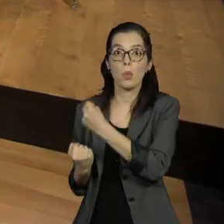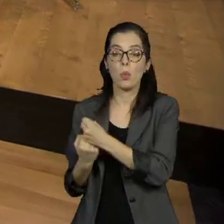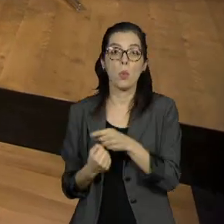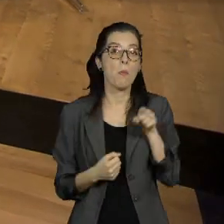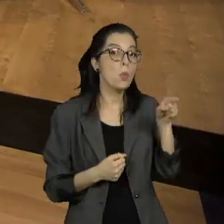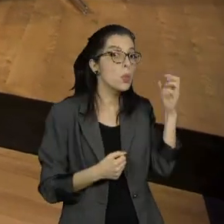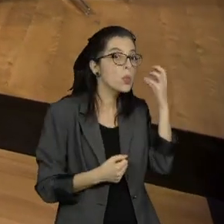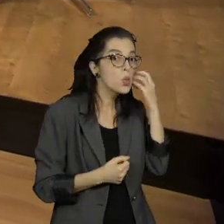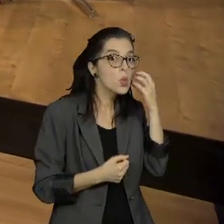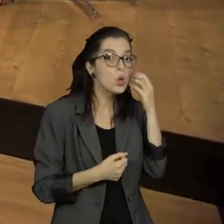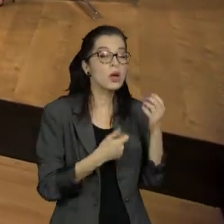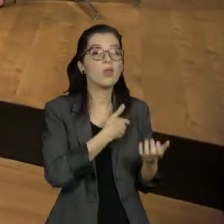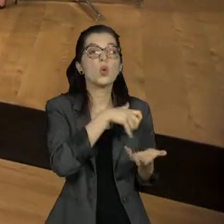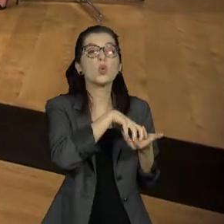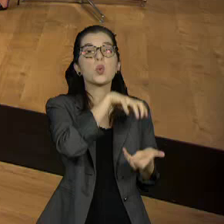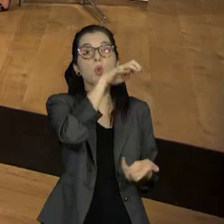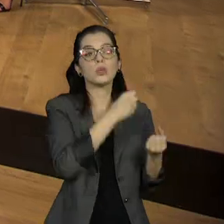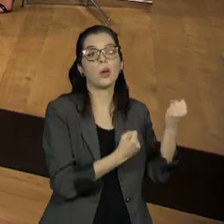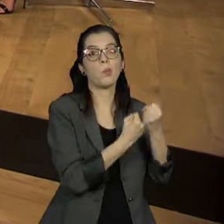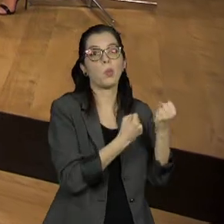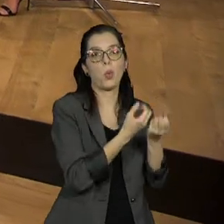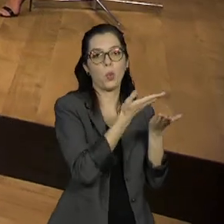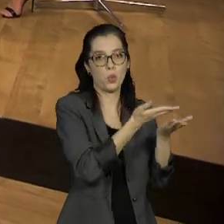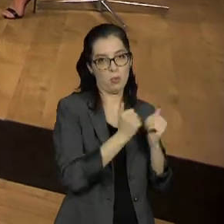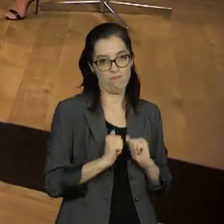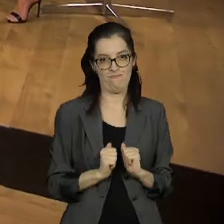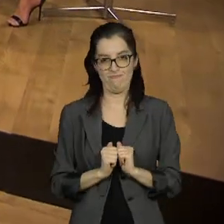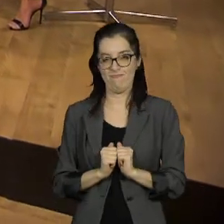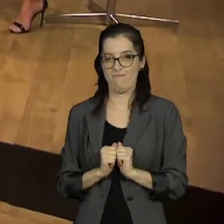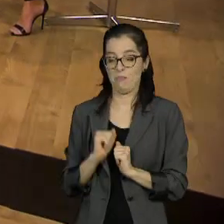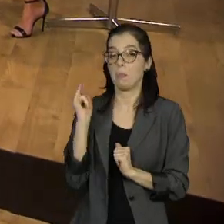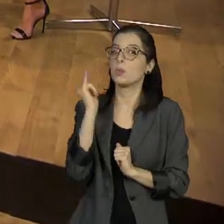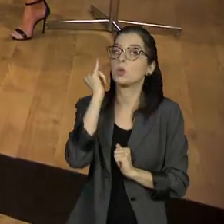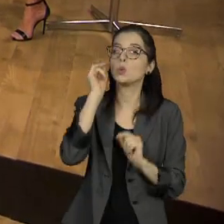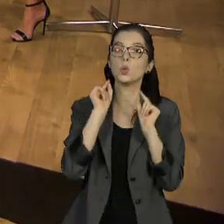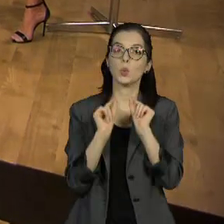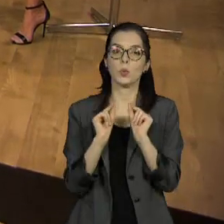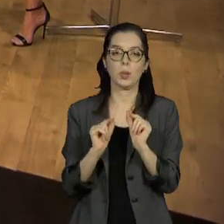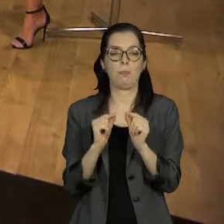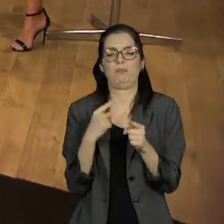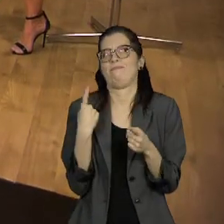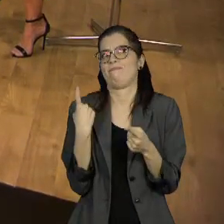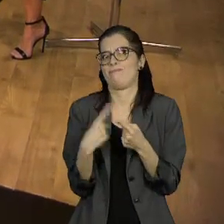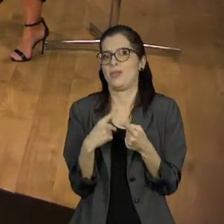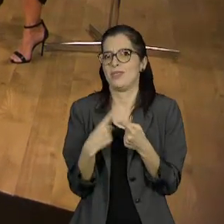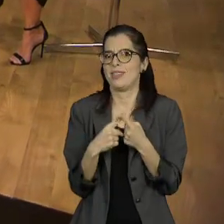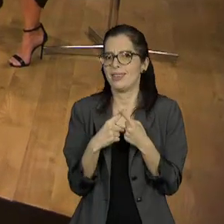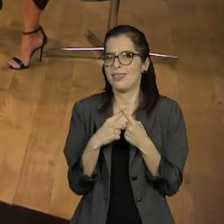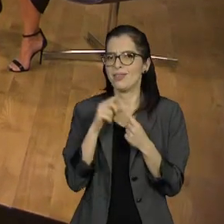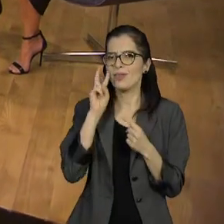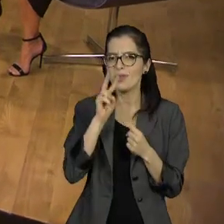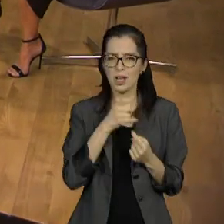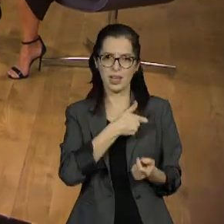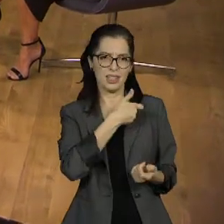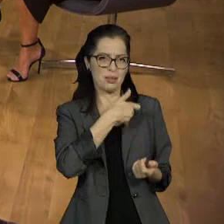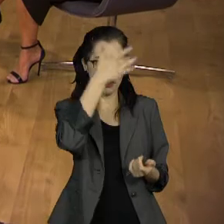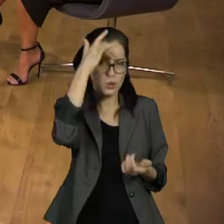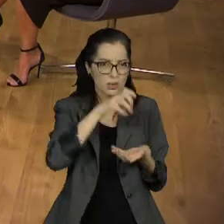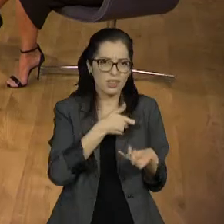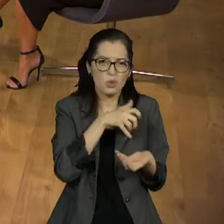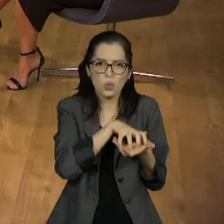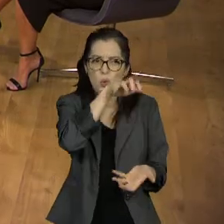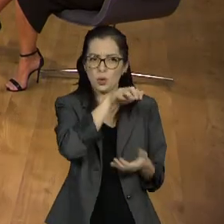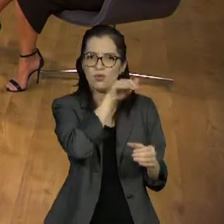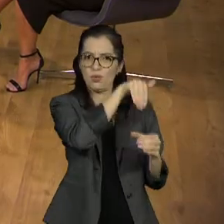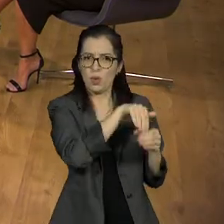Isso pode ser uma questão importante na eleição, porque esse eleitorado mais velho é quem pode deixar de votar por